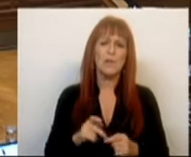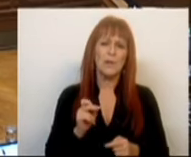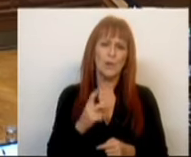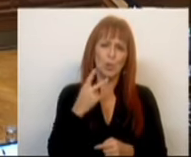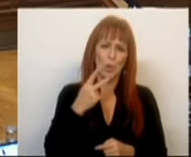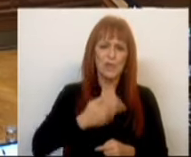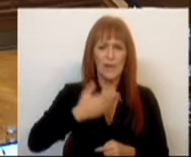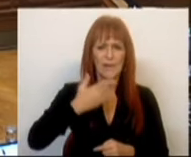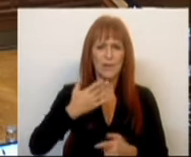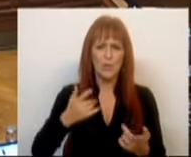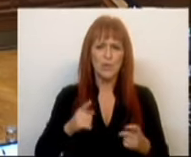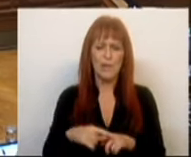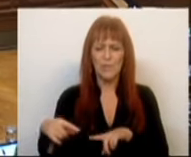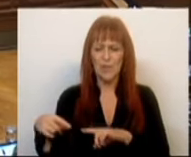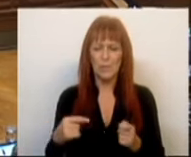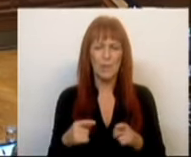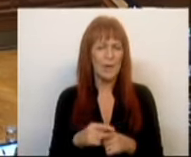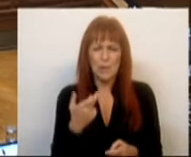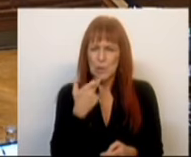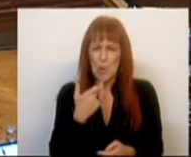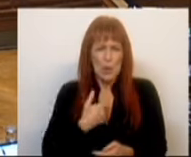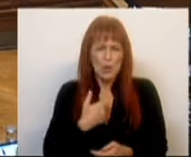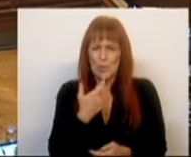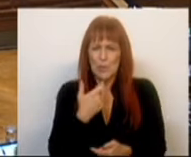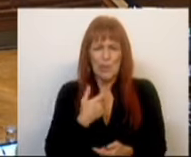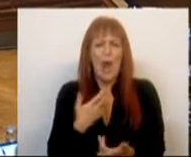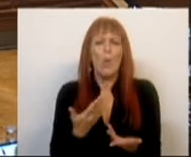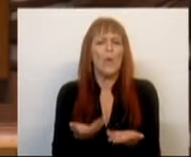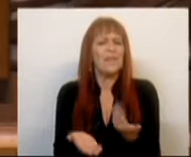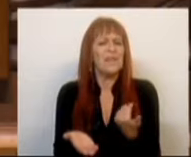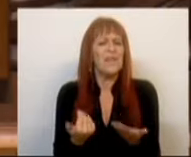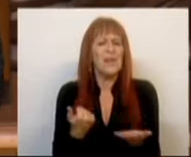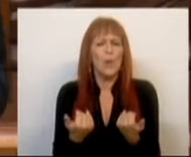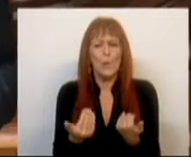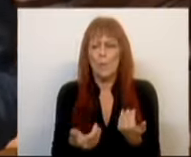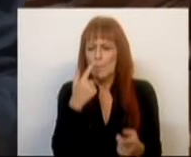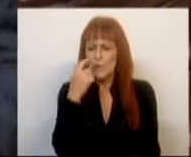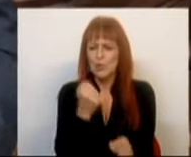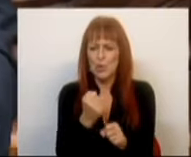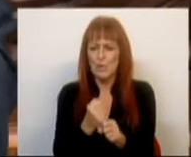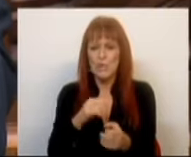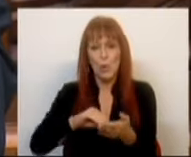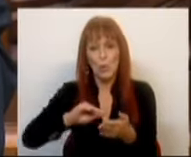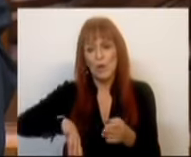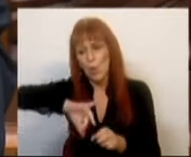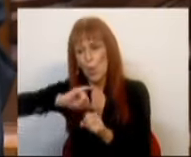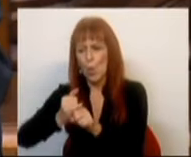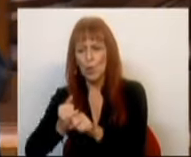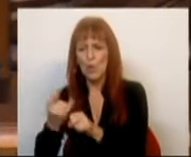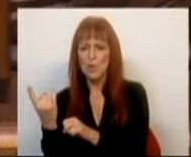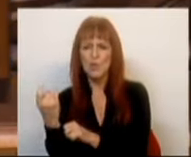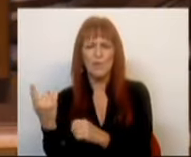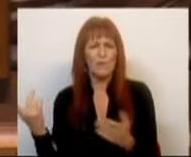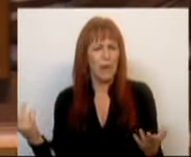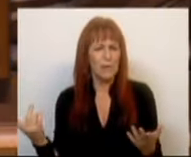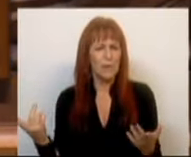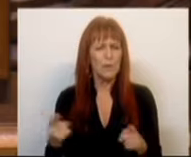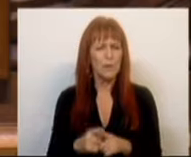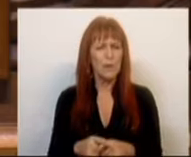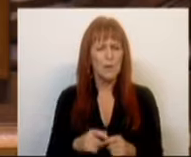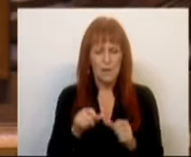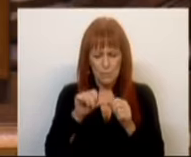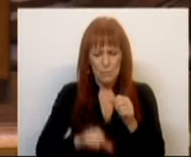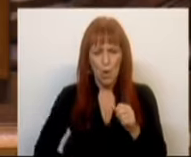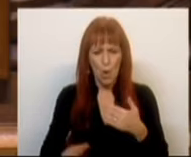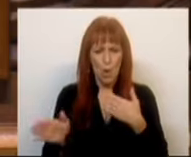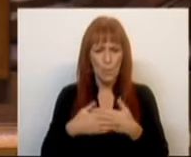dias de debate sem responder onde vão tirar funcionários para contratar os que faltam. Que nesta intervenção de